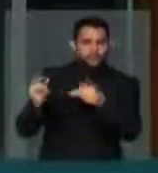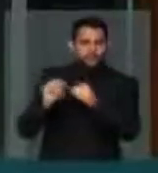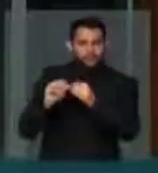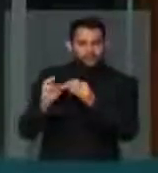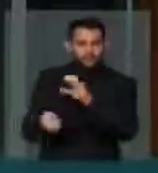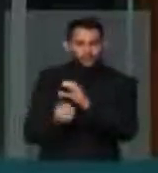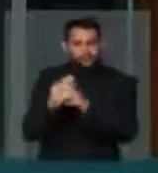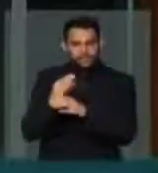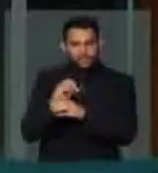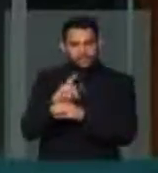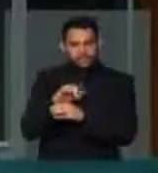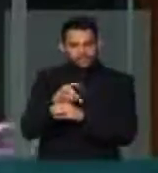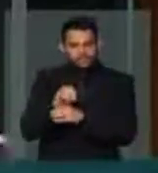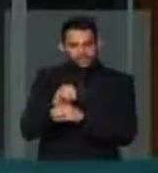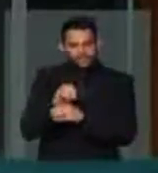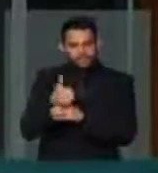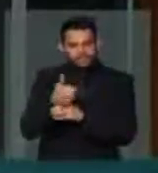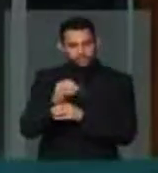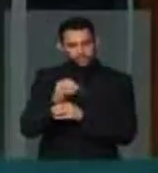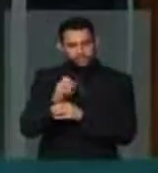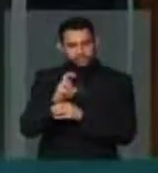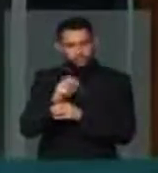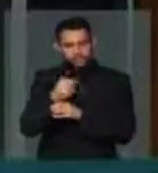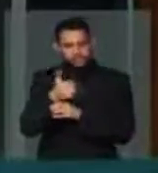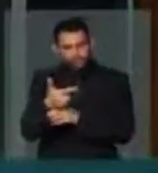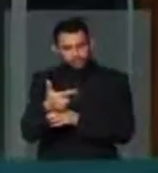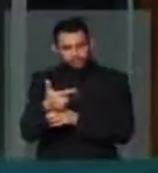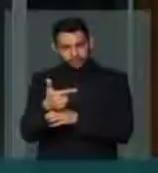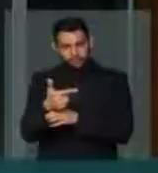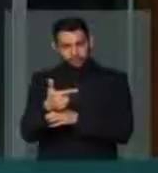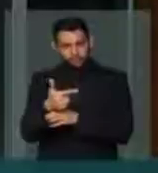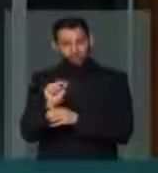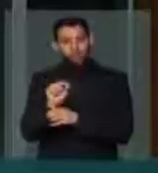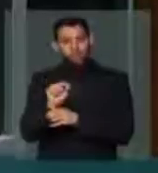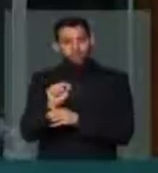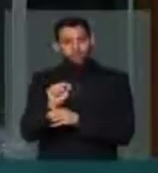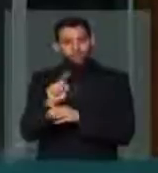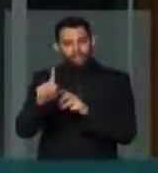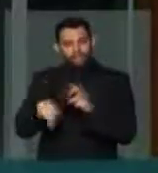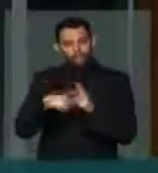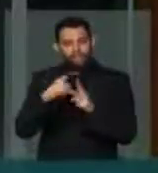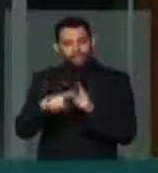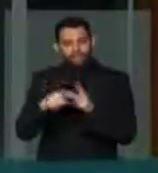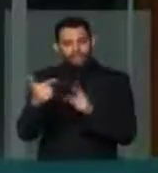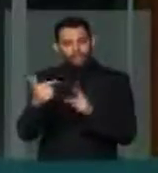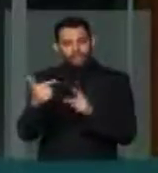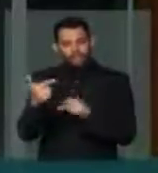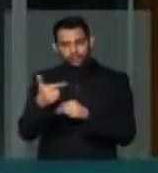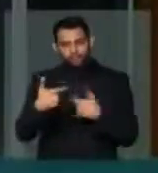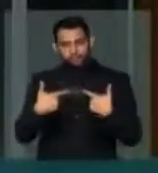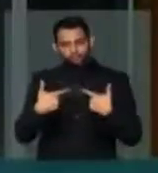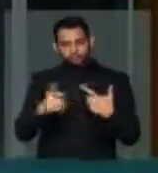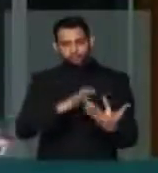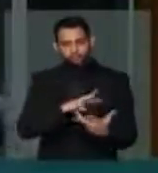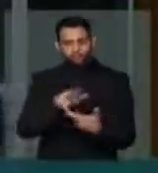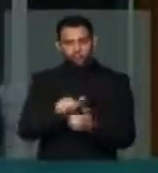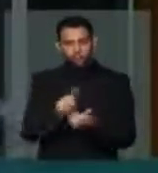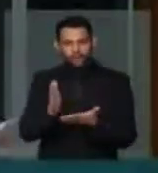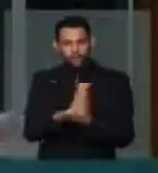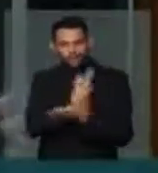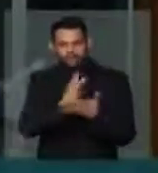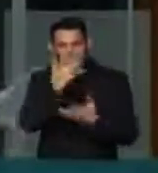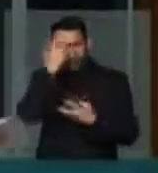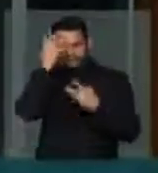clandestino, desde 1952, quando, logo após a Segunda Guerra Mundial, alguns